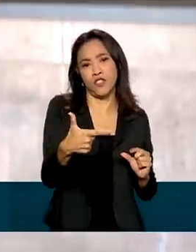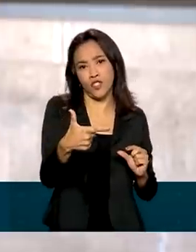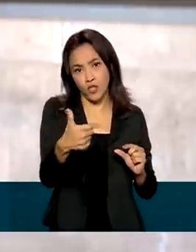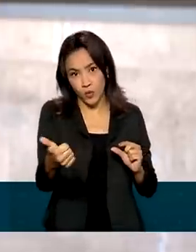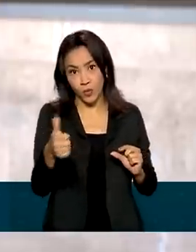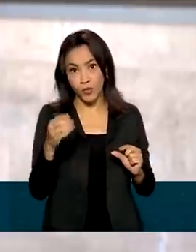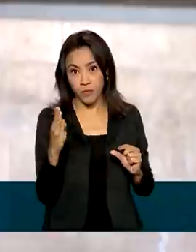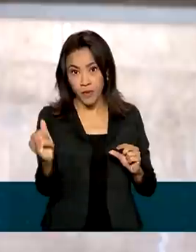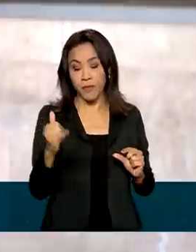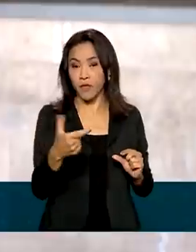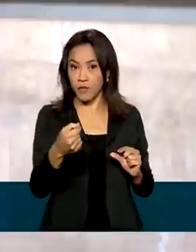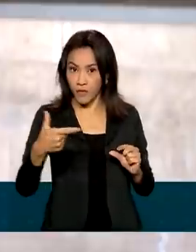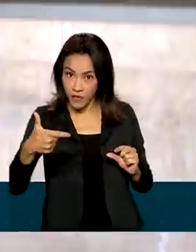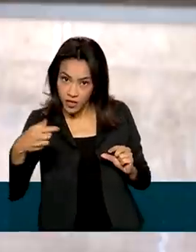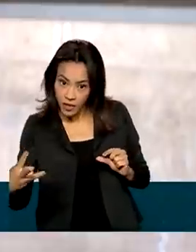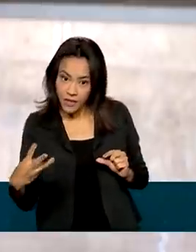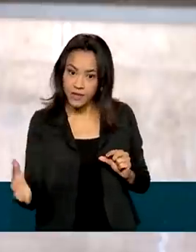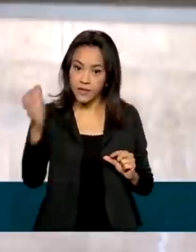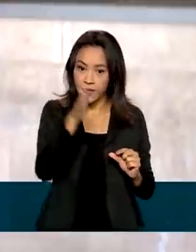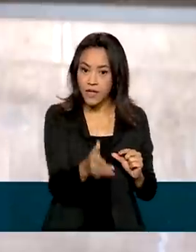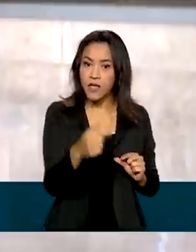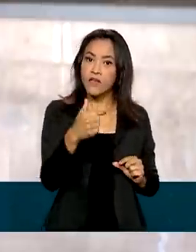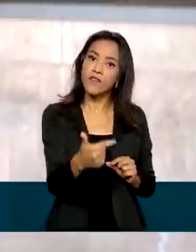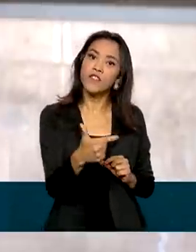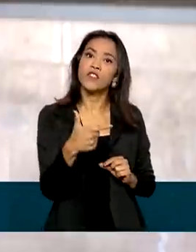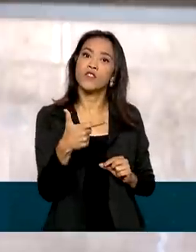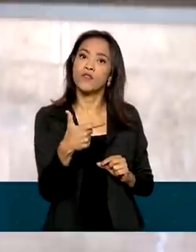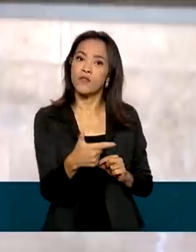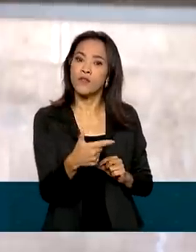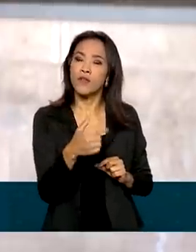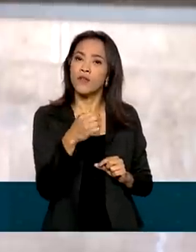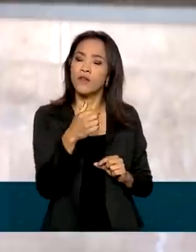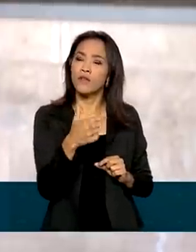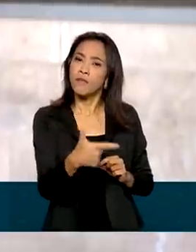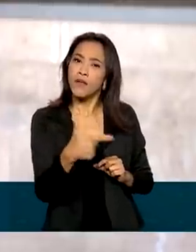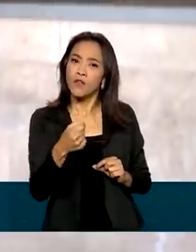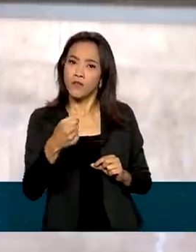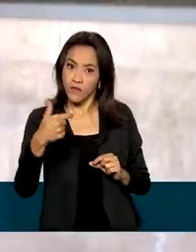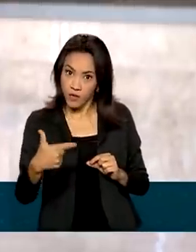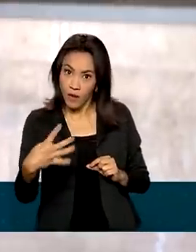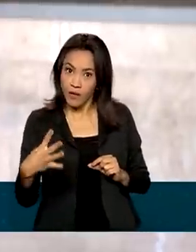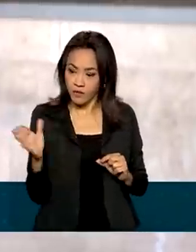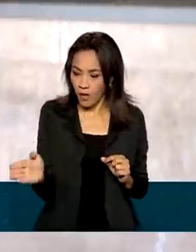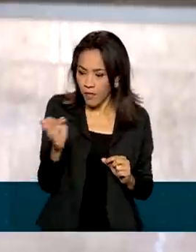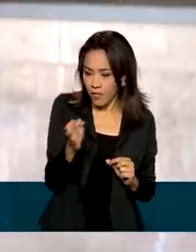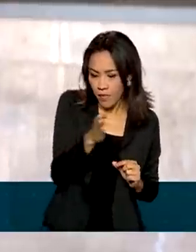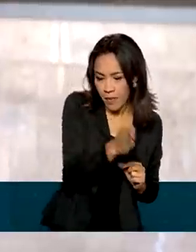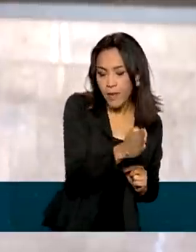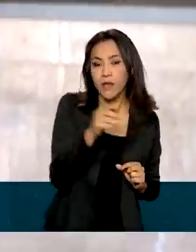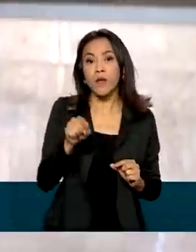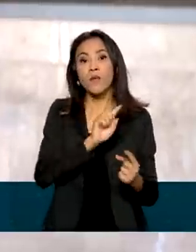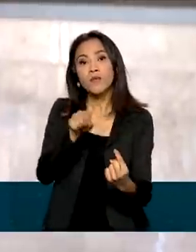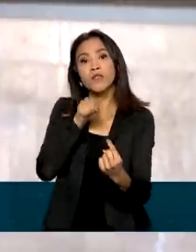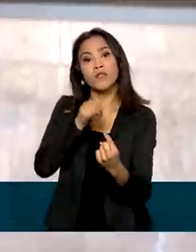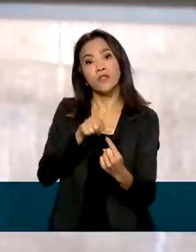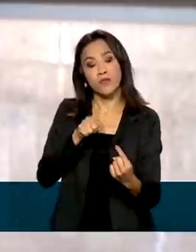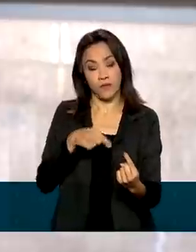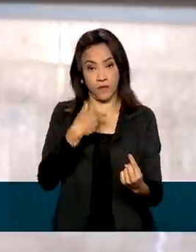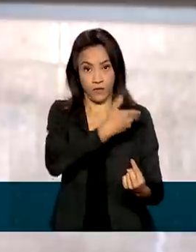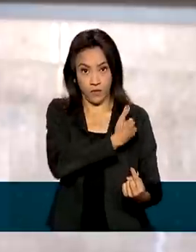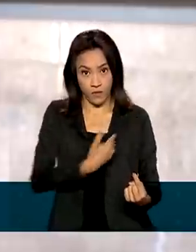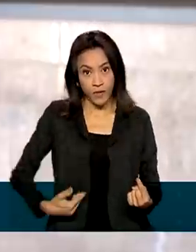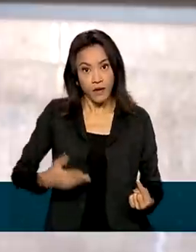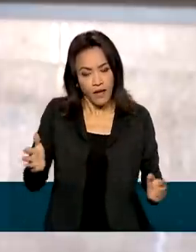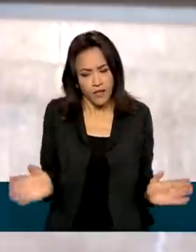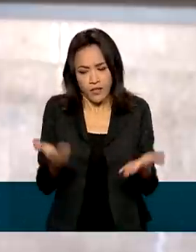para 2023 e R$ 22,5 bilhões para 2024. O objetivo do governo é estimular a economia